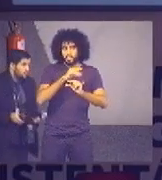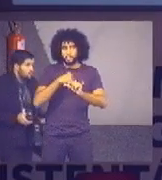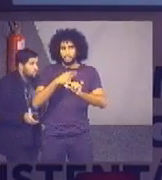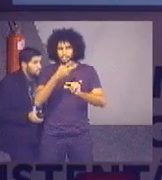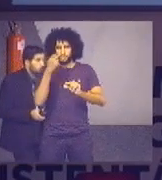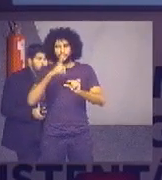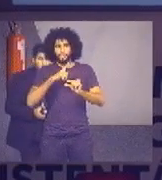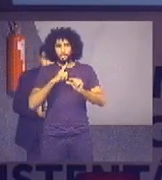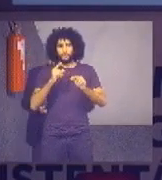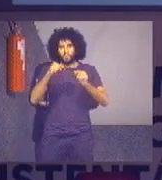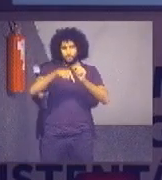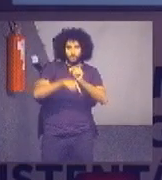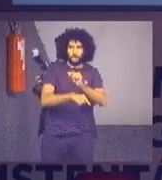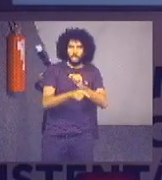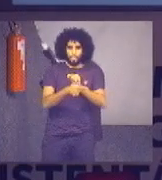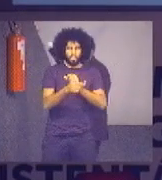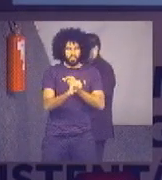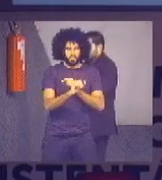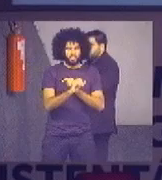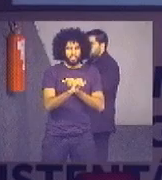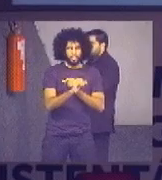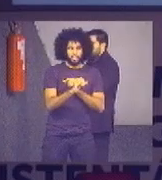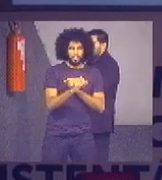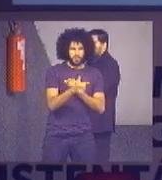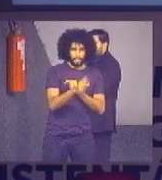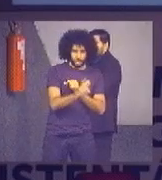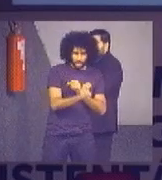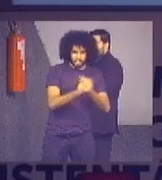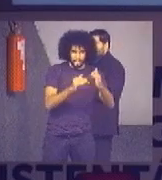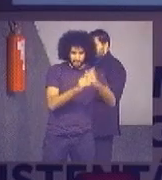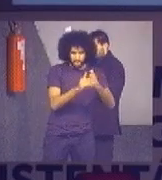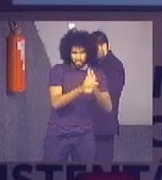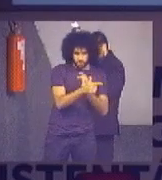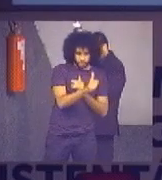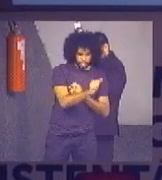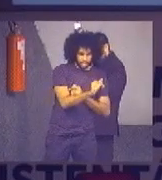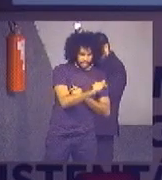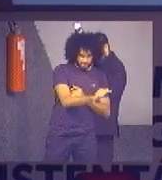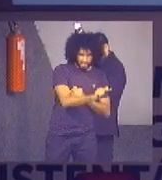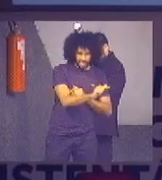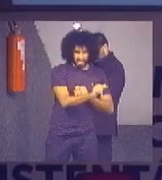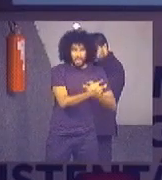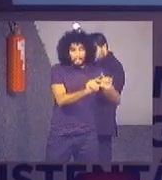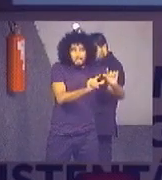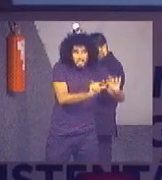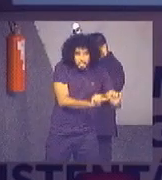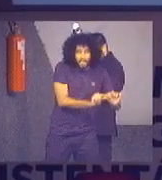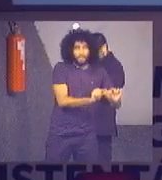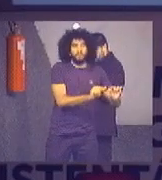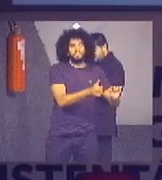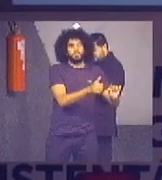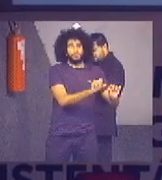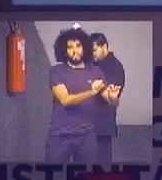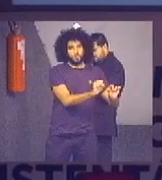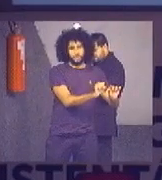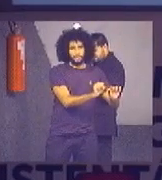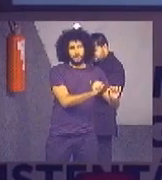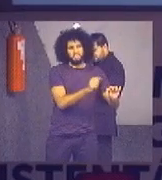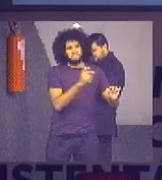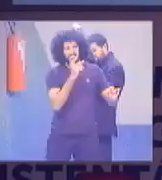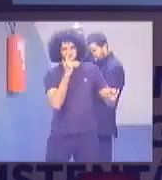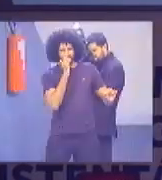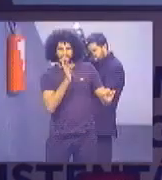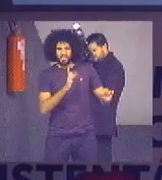acentuada entre 2015 e 2017 e menos acentuada em 2018. Talvez a gente já esteja chegando no nosso limite de